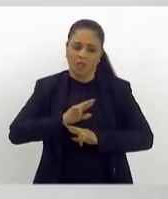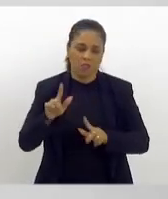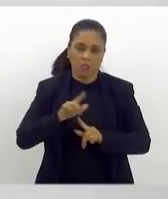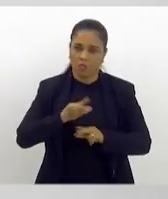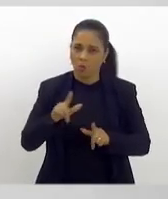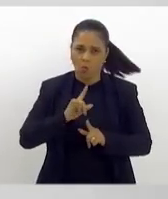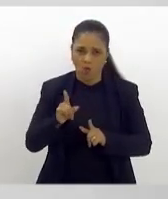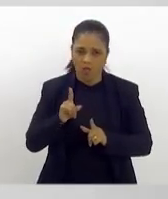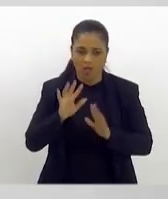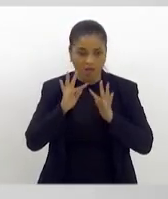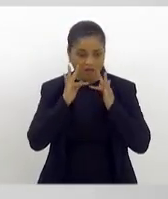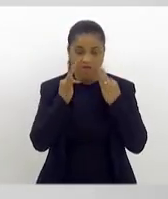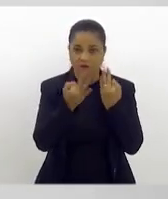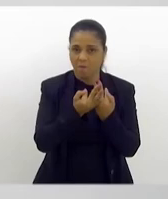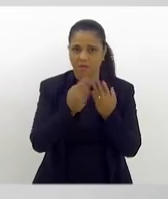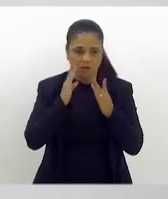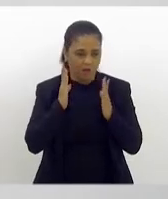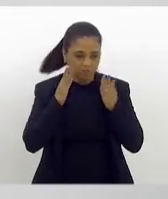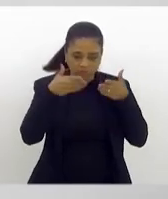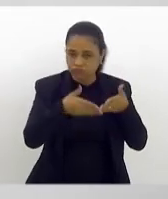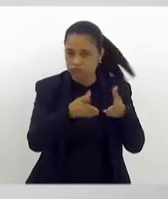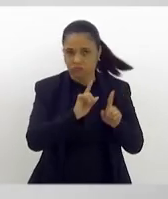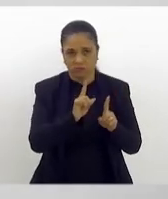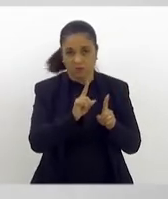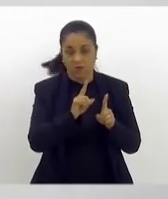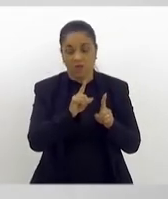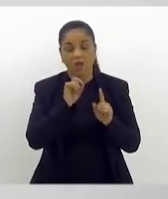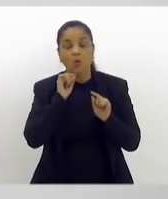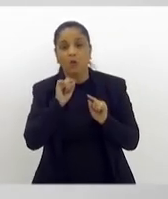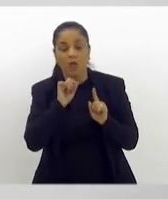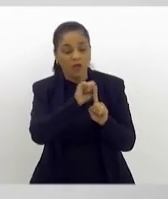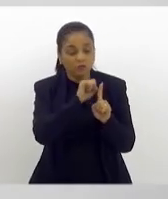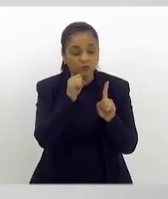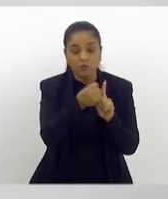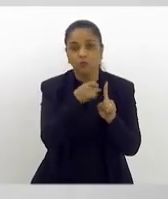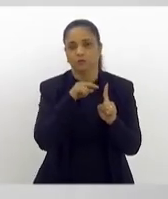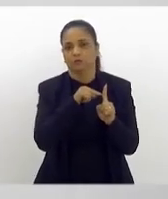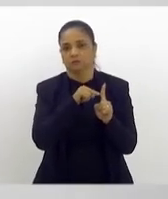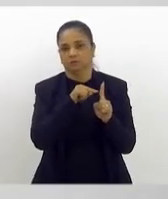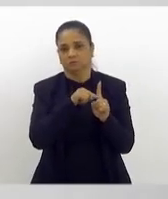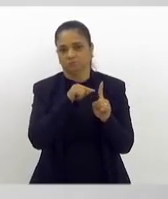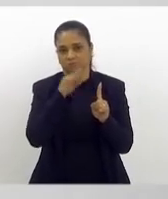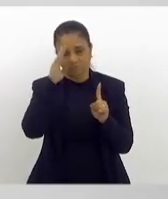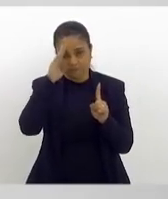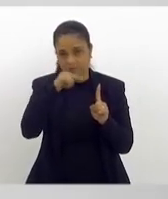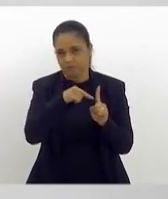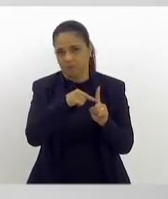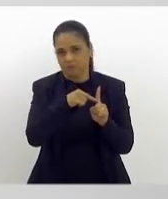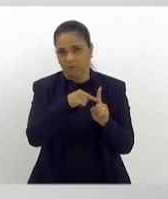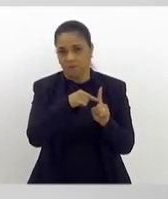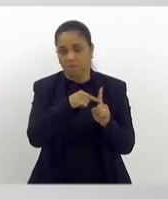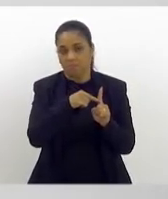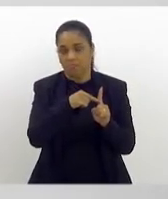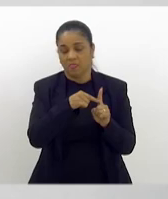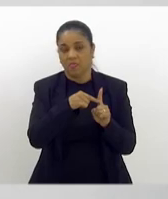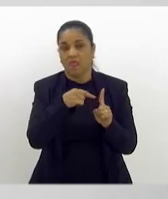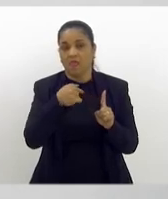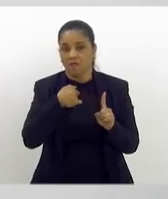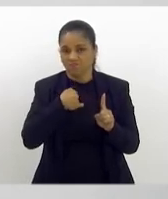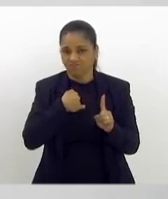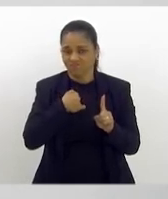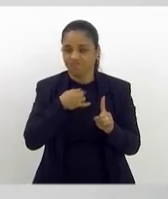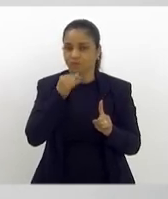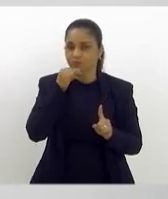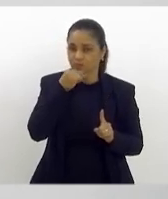autista. É algo relacionado à sociedade. E o grande pesar, como